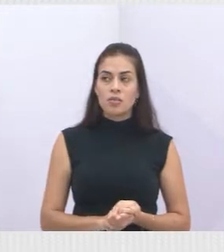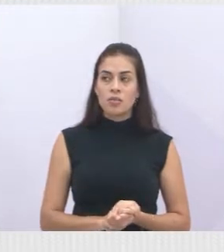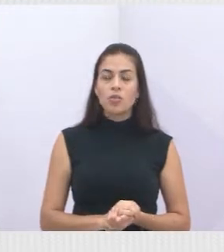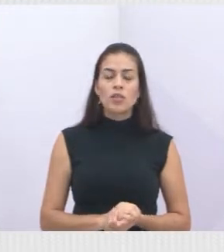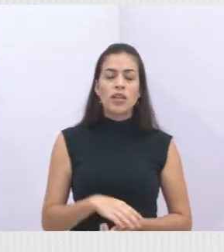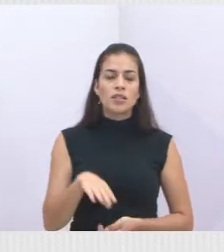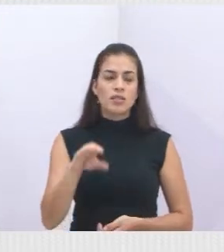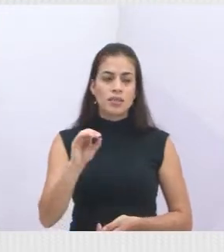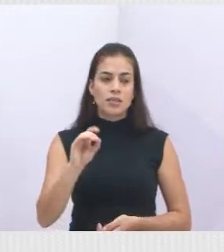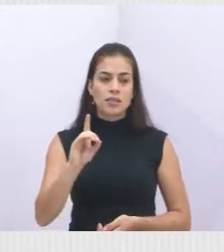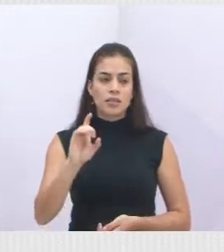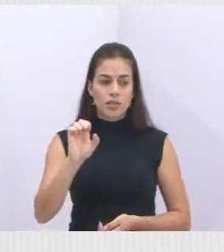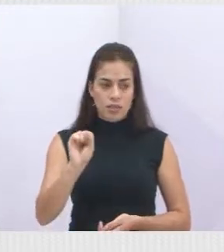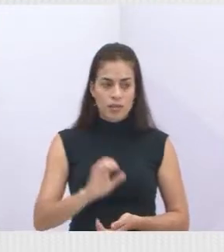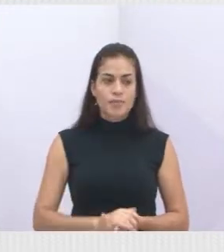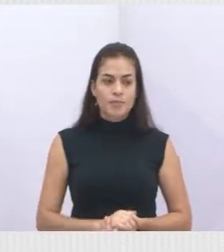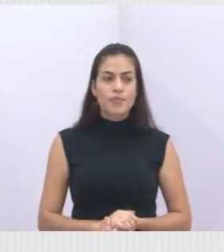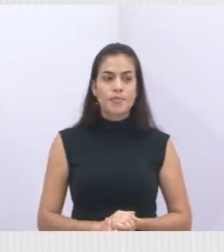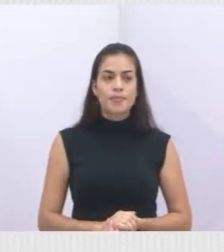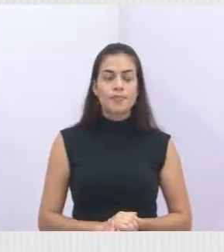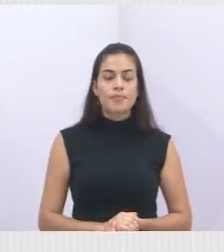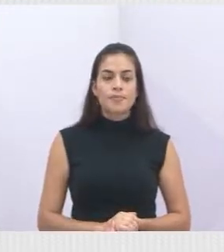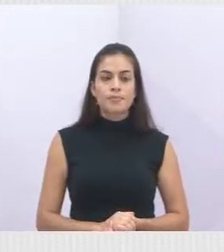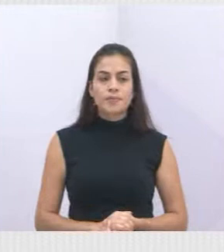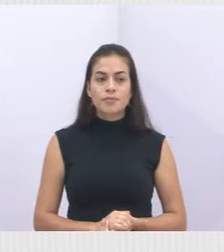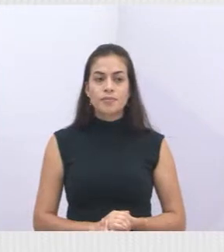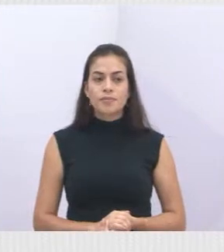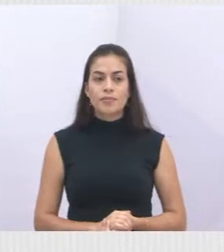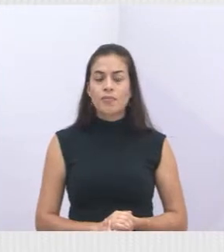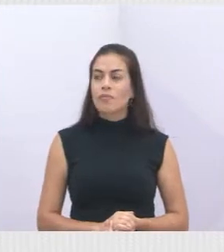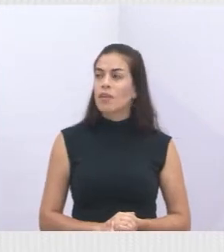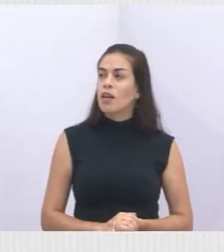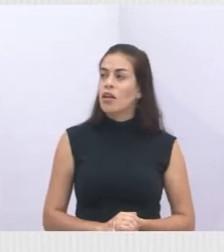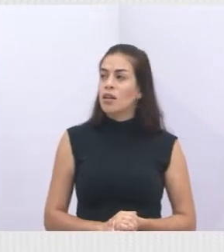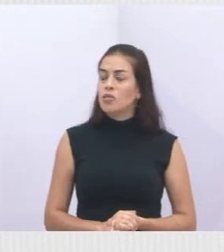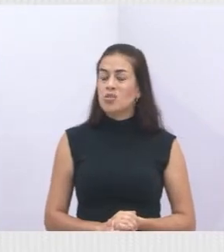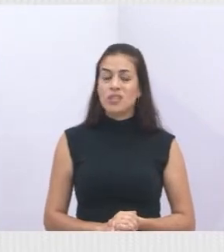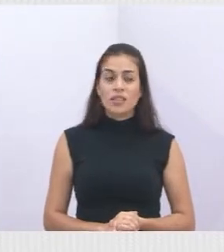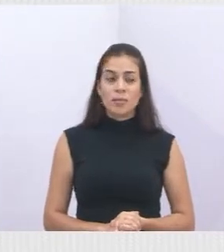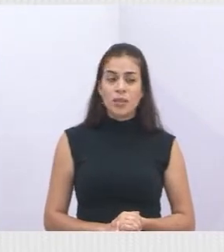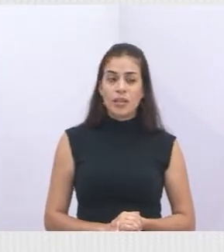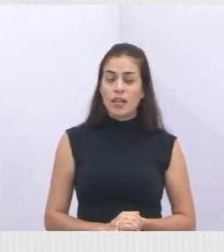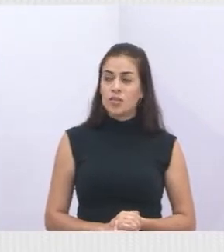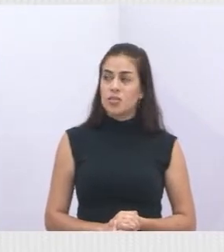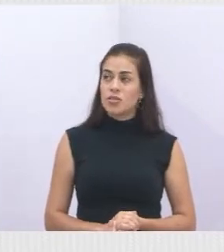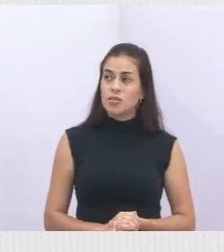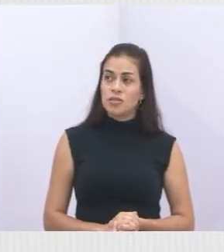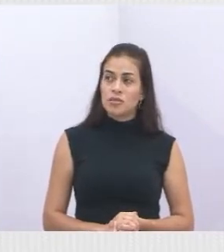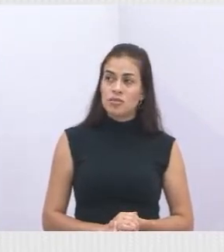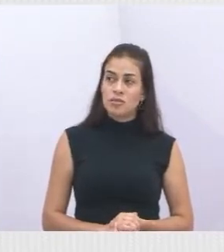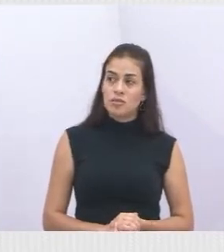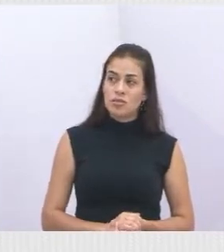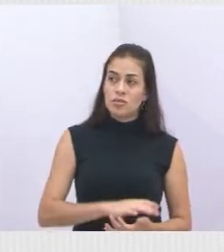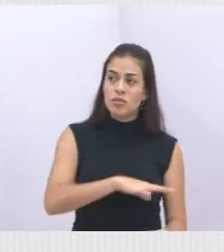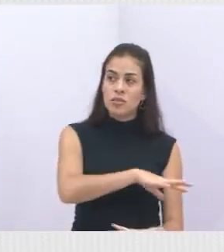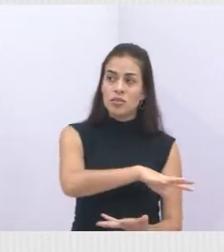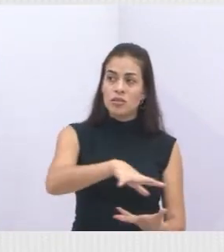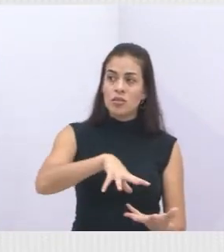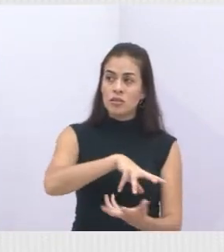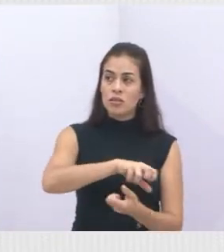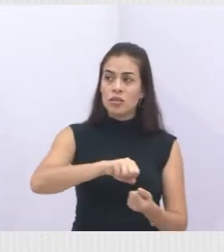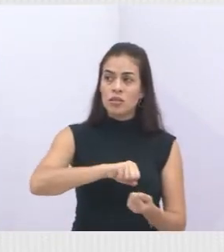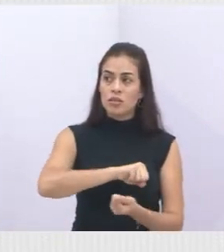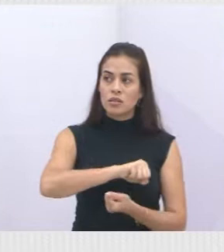melhoria da vida em geral, sustentabilidade. E a gente tem trabalhado